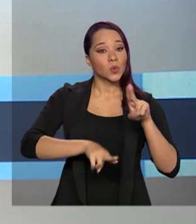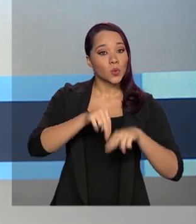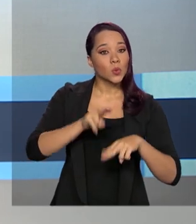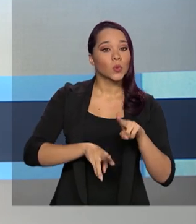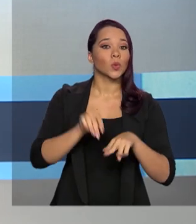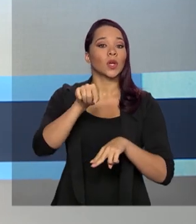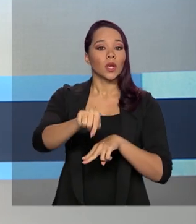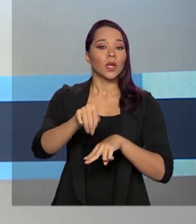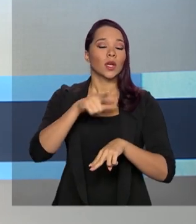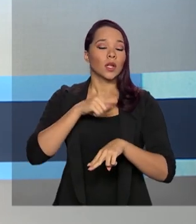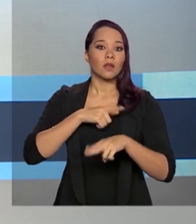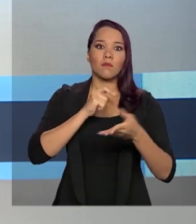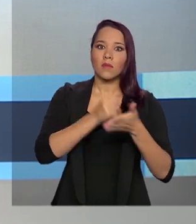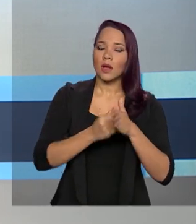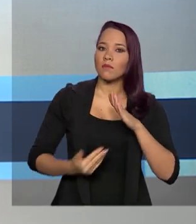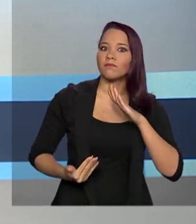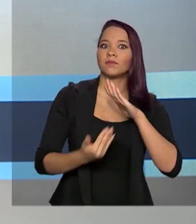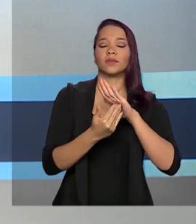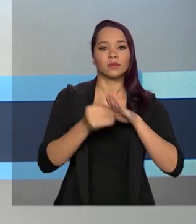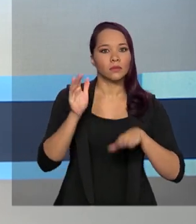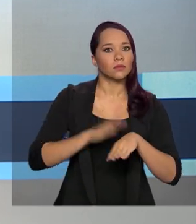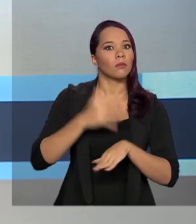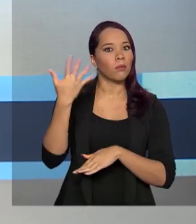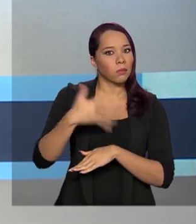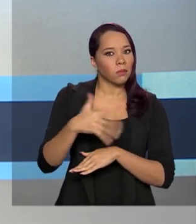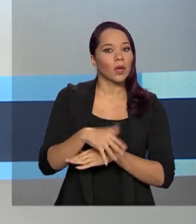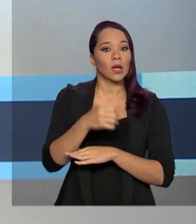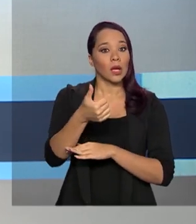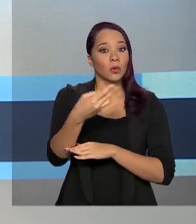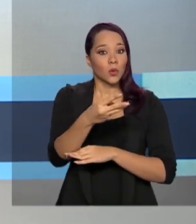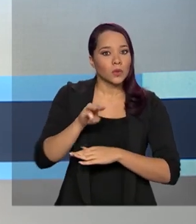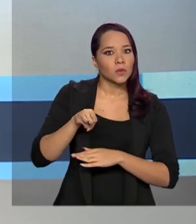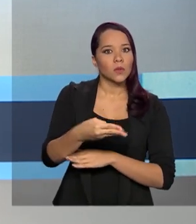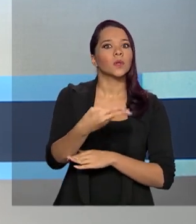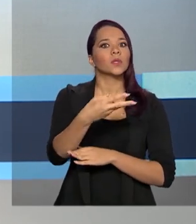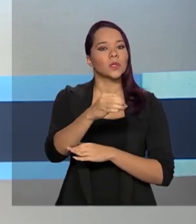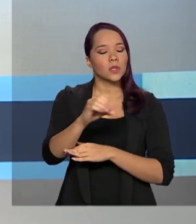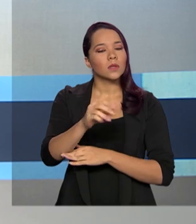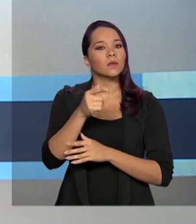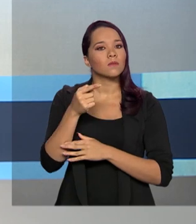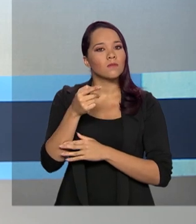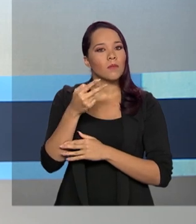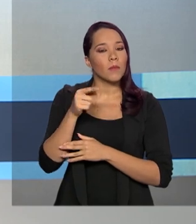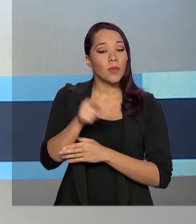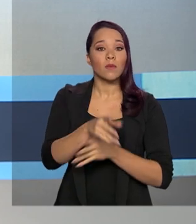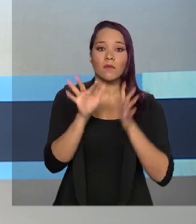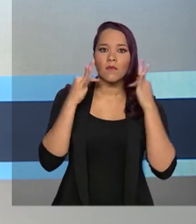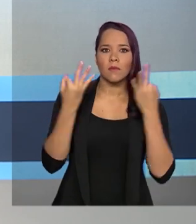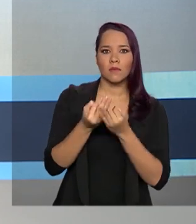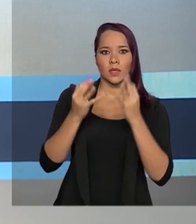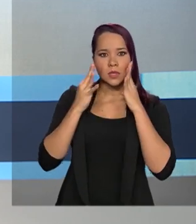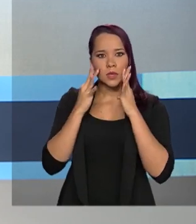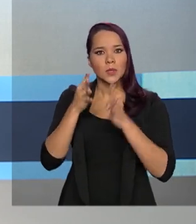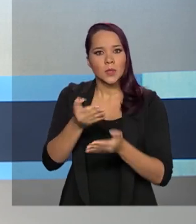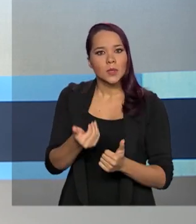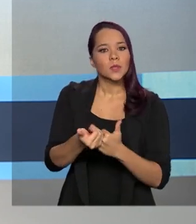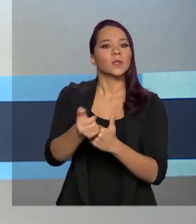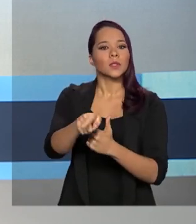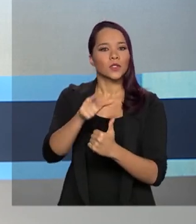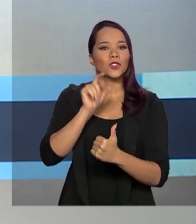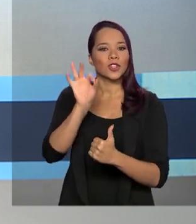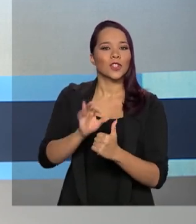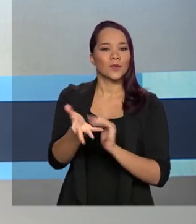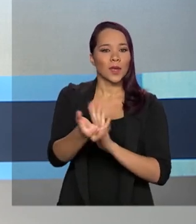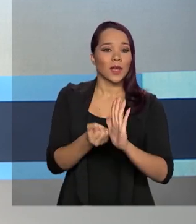atingiu a marca histórica de 14 milhões e 300 mil famílias atendidas, sendo que mais de 13 milhões e meio